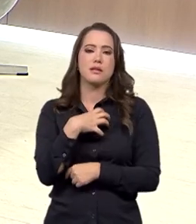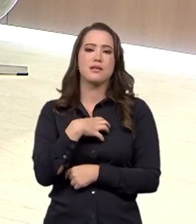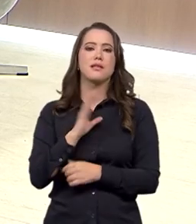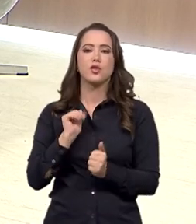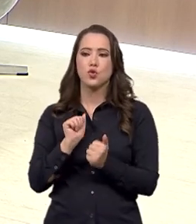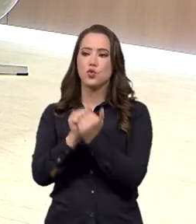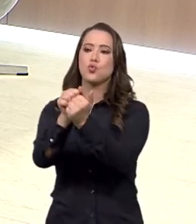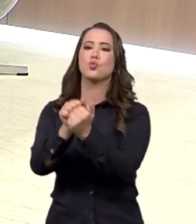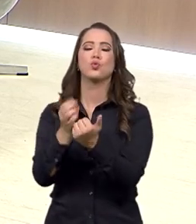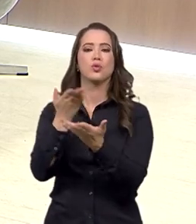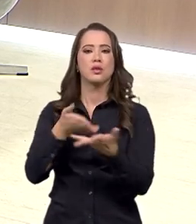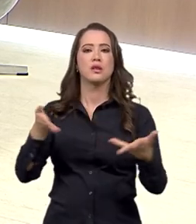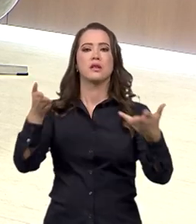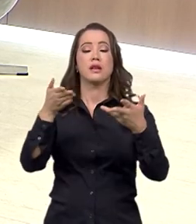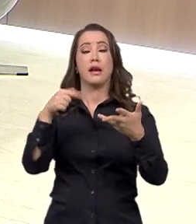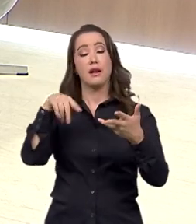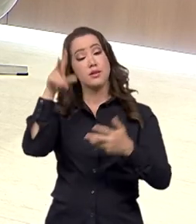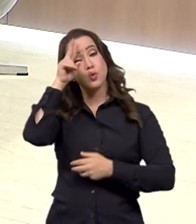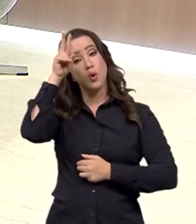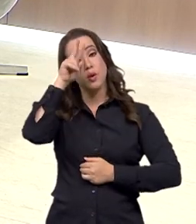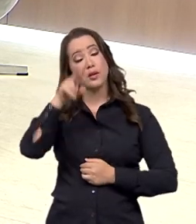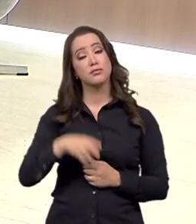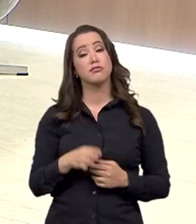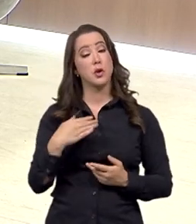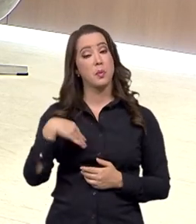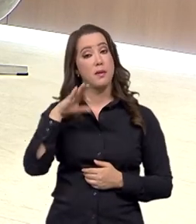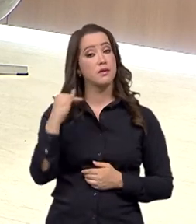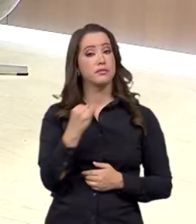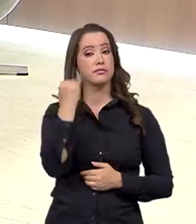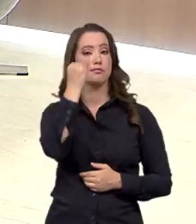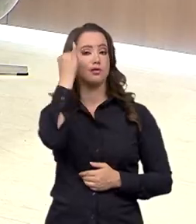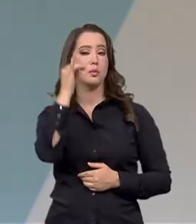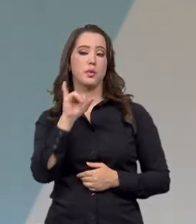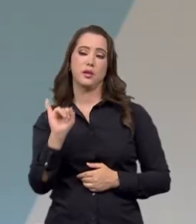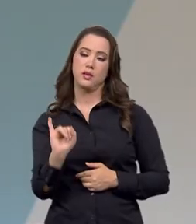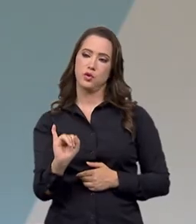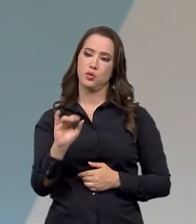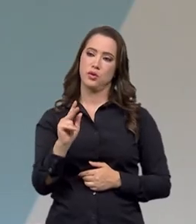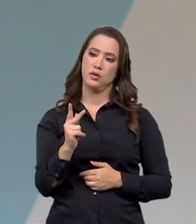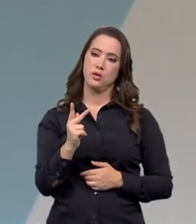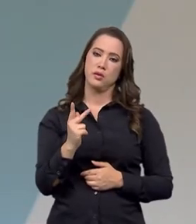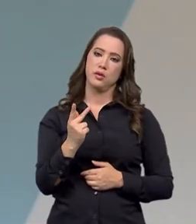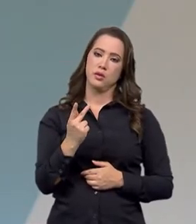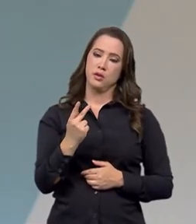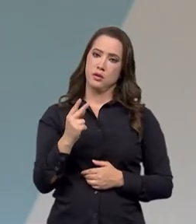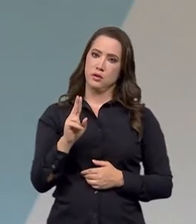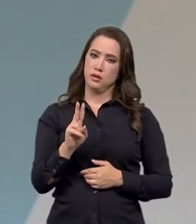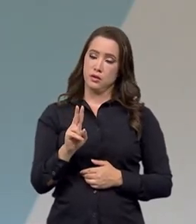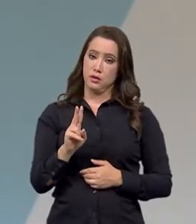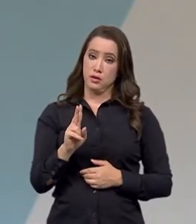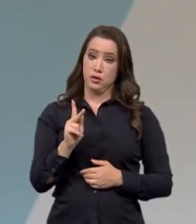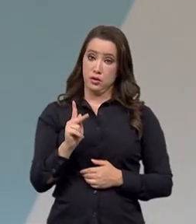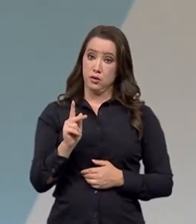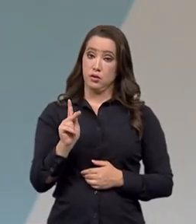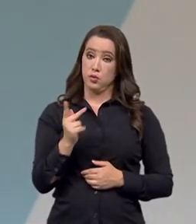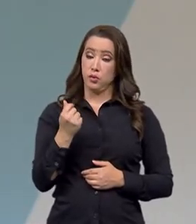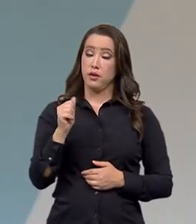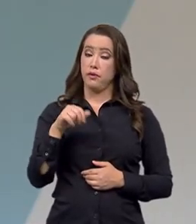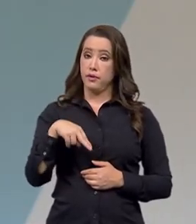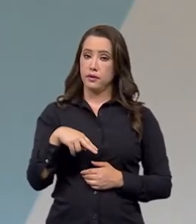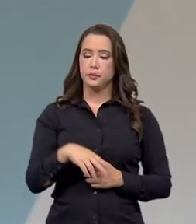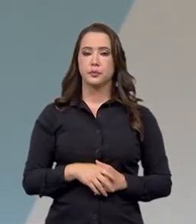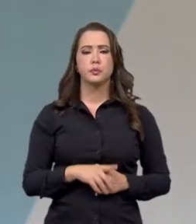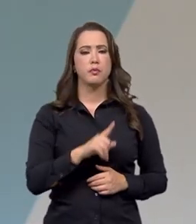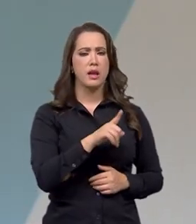pertencente daquela história, né? Isso que o mais interessante do trabalho do IPHAN. E esses bens materiais que são reconhecidos, recebem o